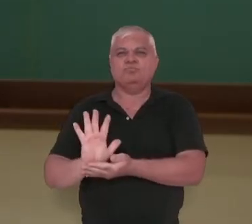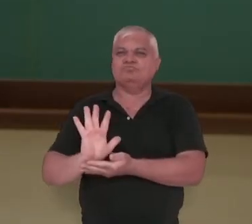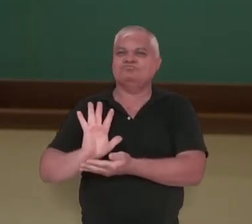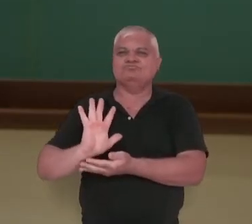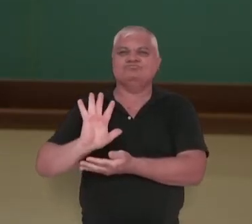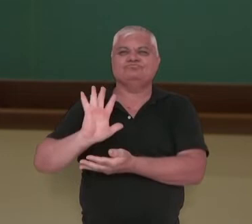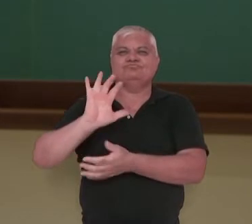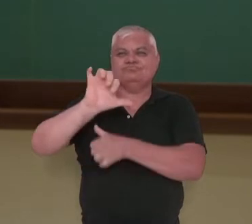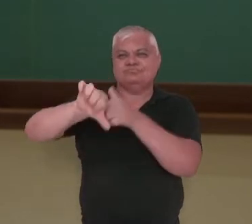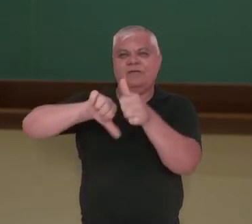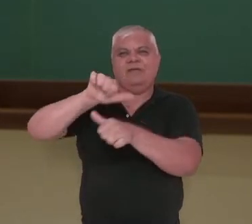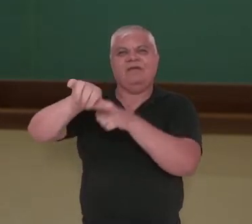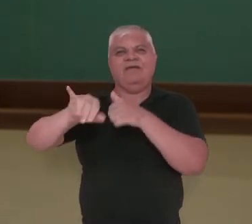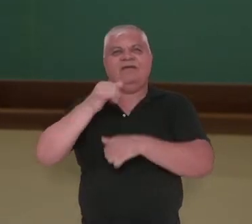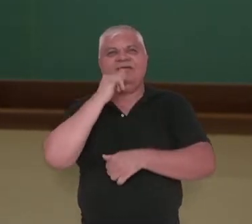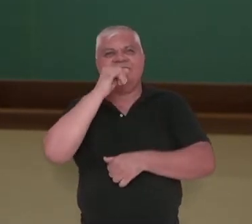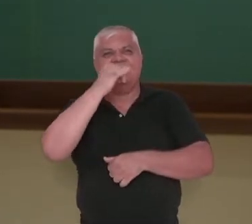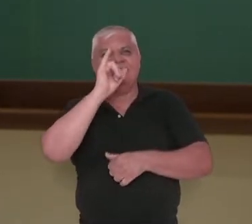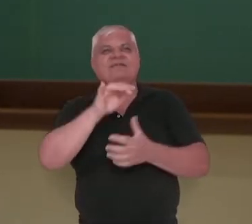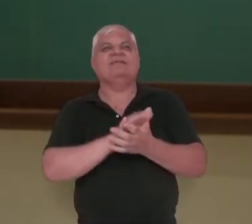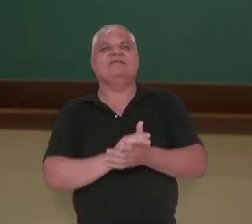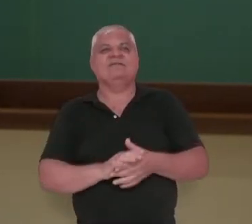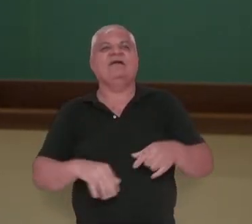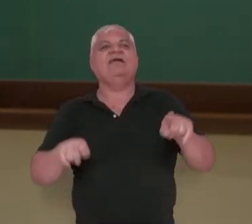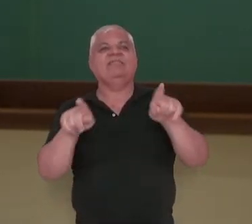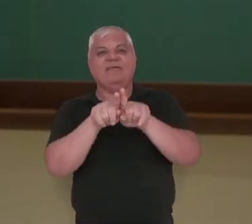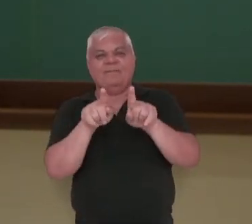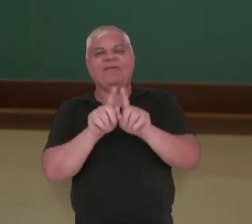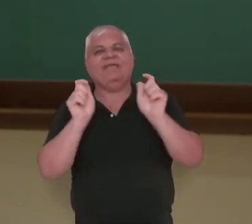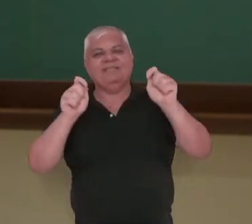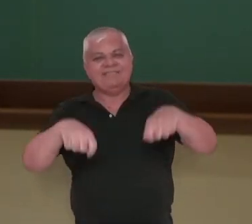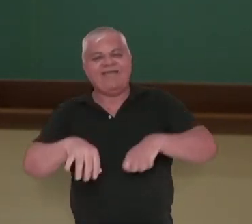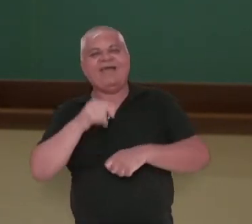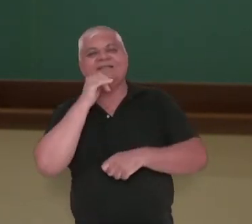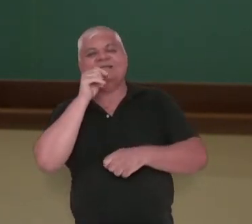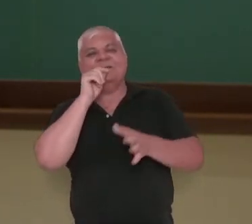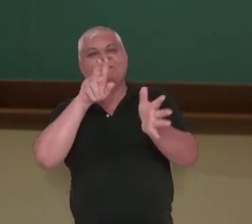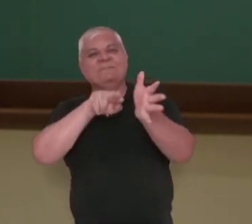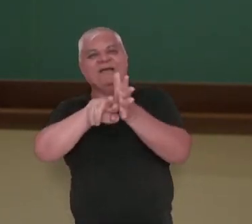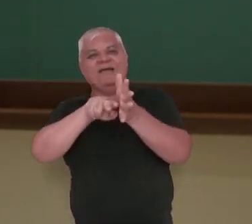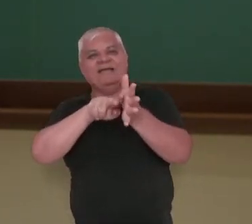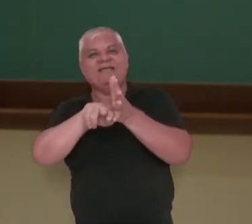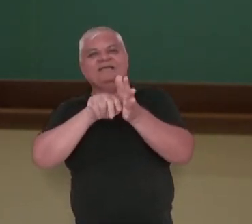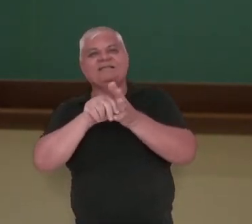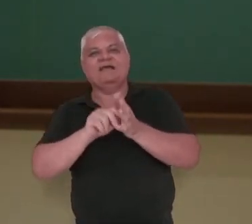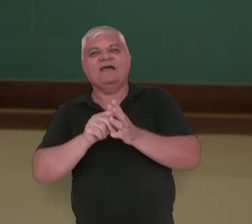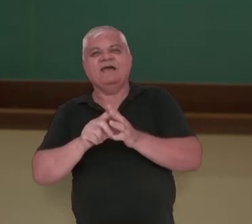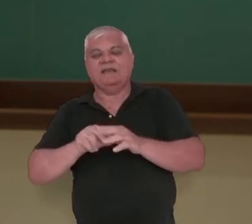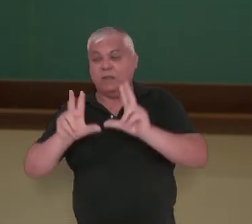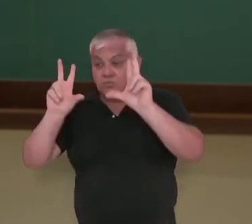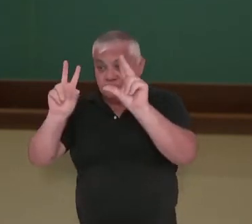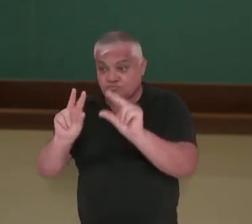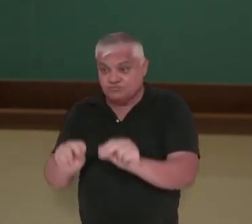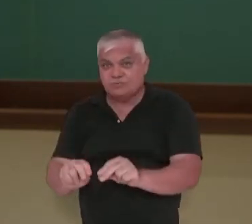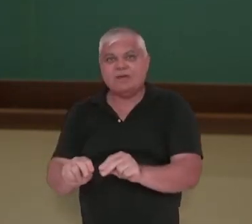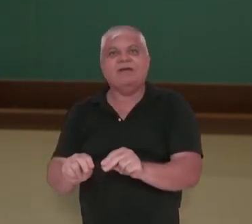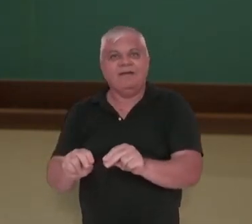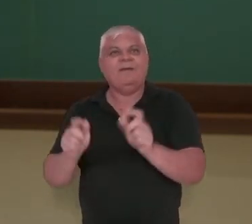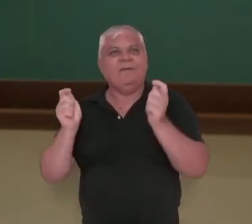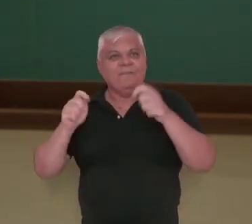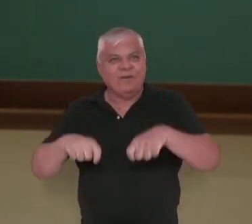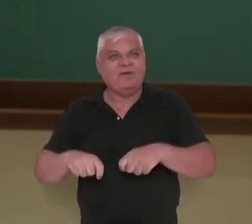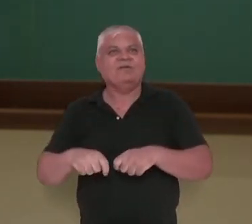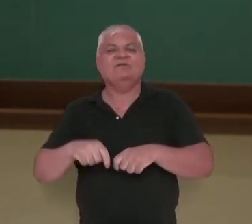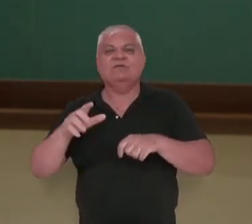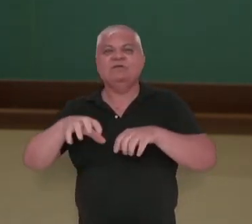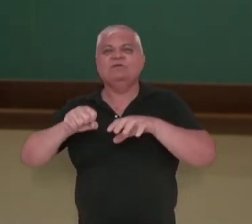energia. E a bioremediação. As bactérias aqui, elas podem reduzir ou até remover substâncias